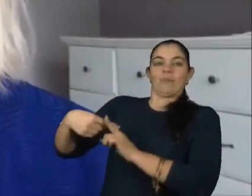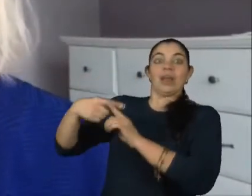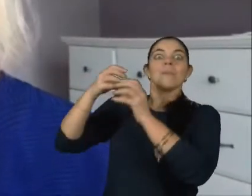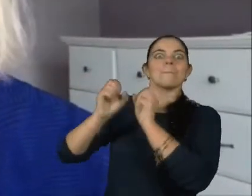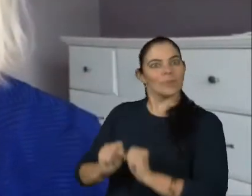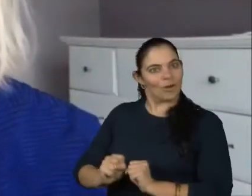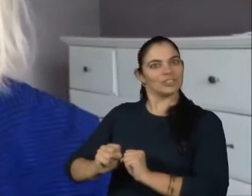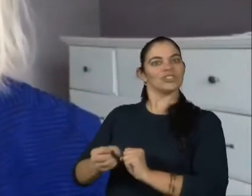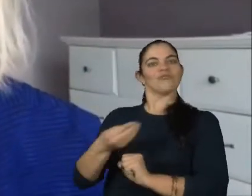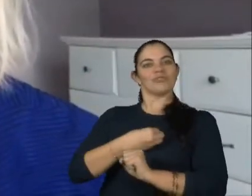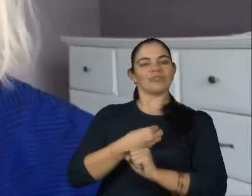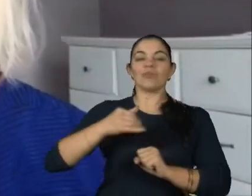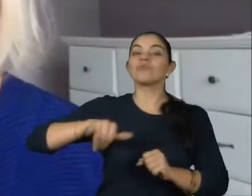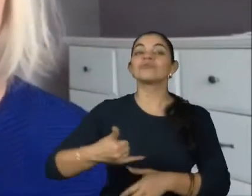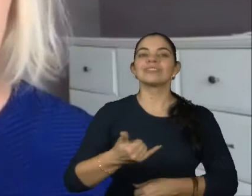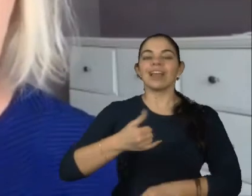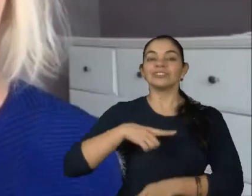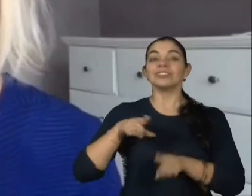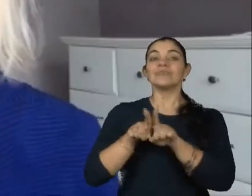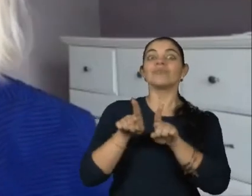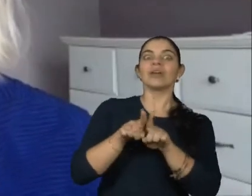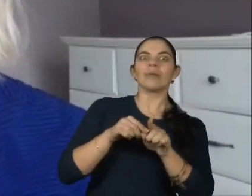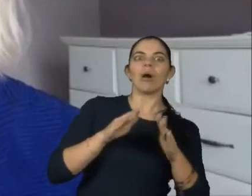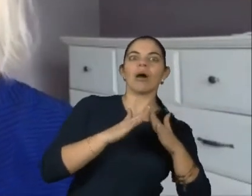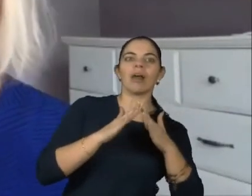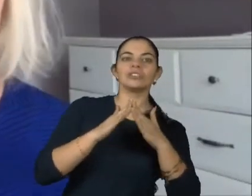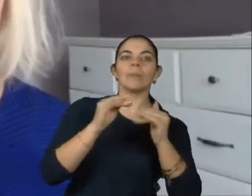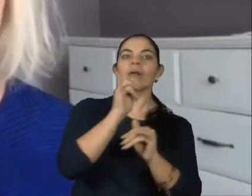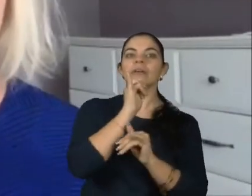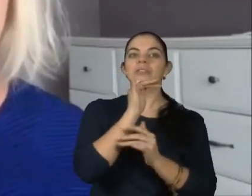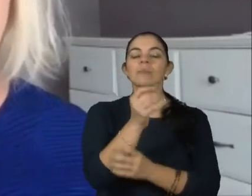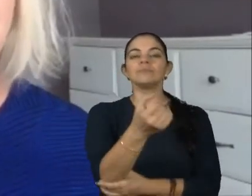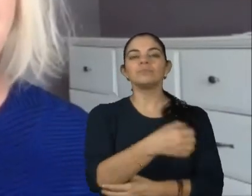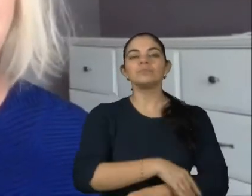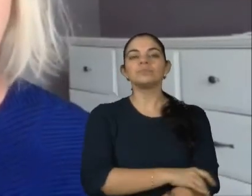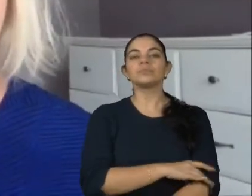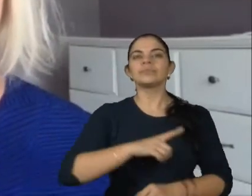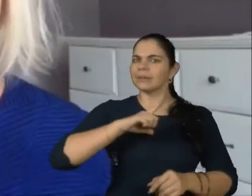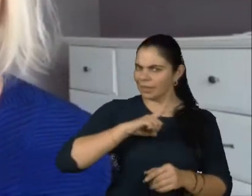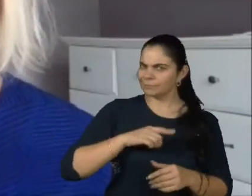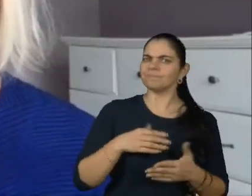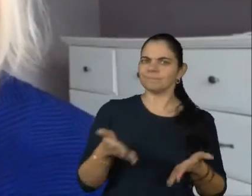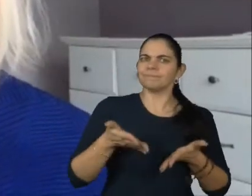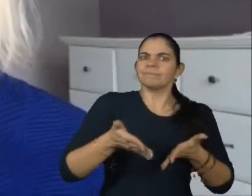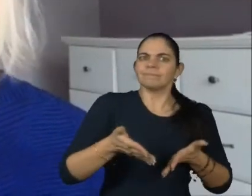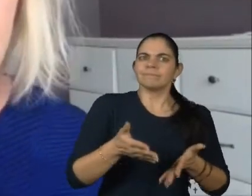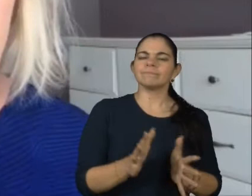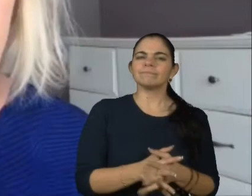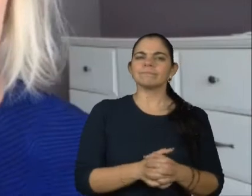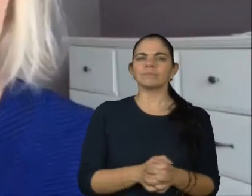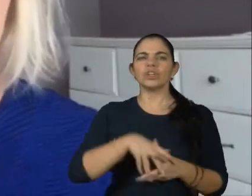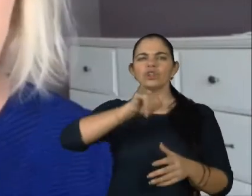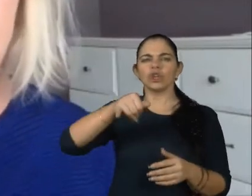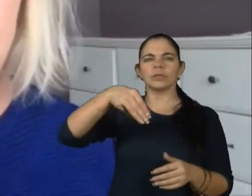ainda ter as oportunidades. Então, falando de moradia, por exemplo, existe iniciativas como o JMG,